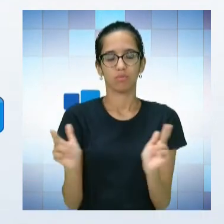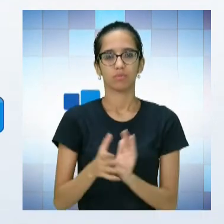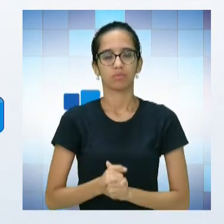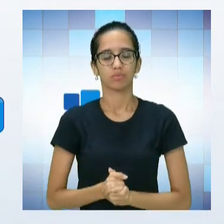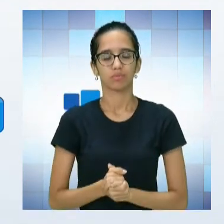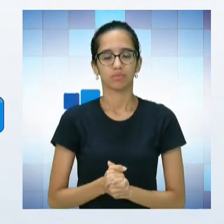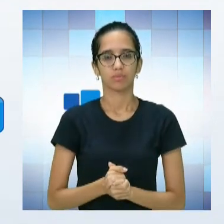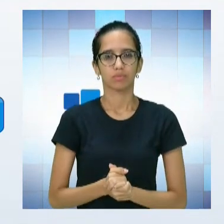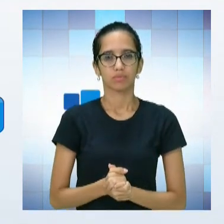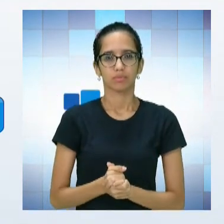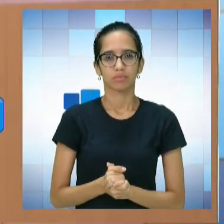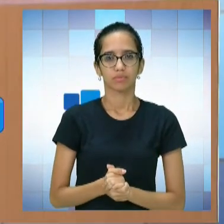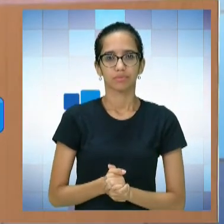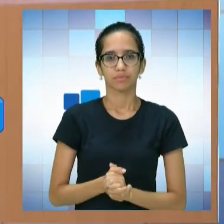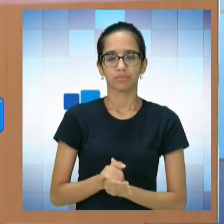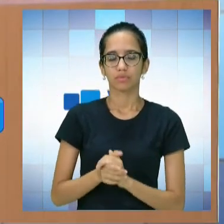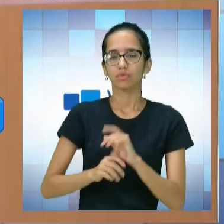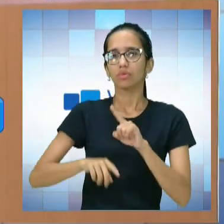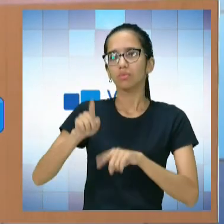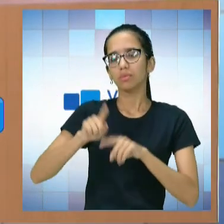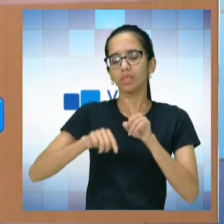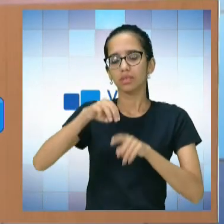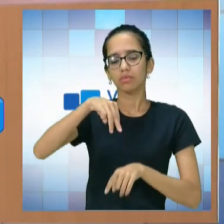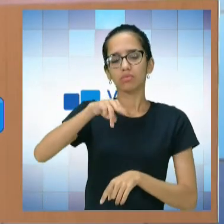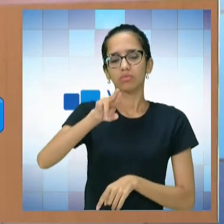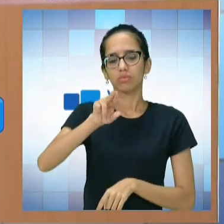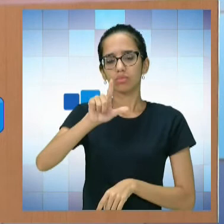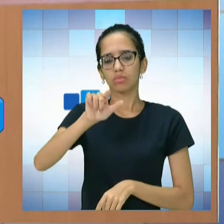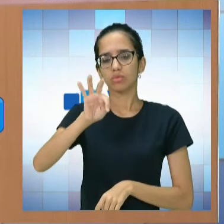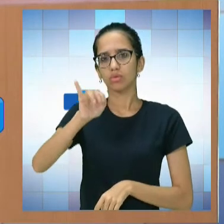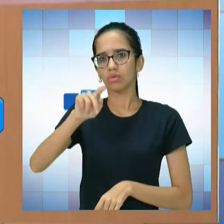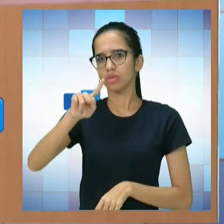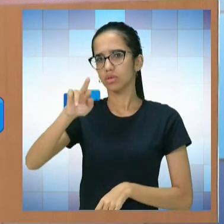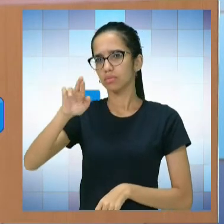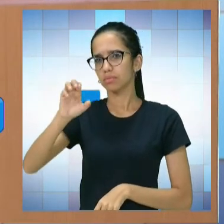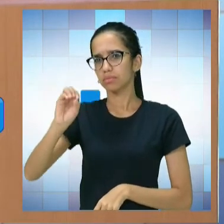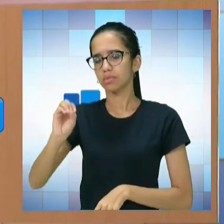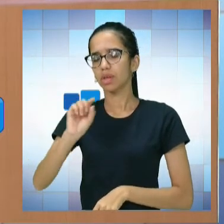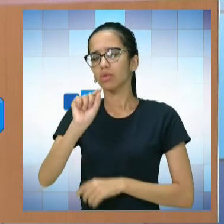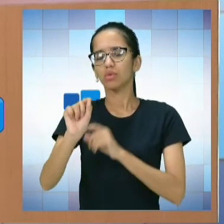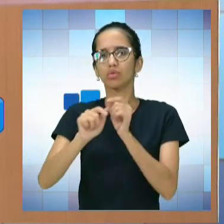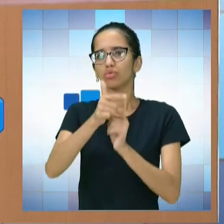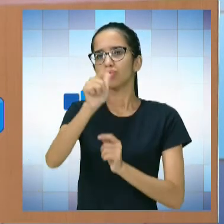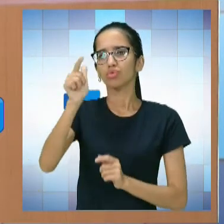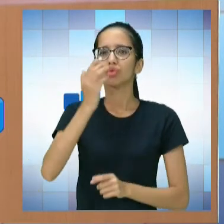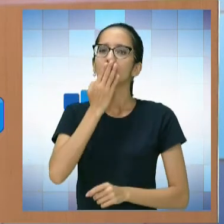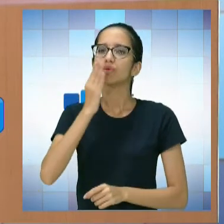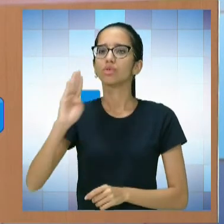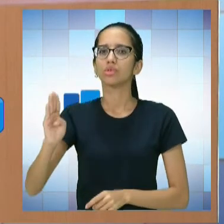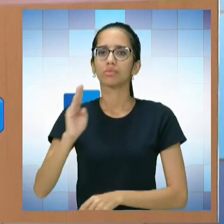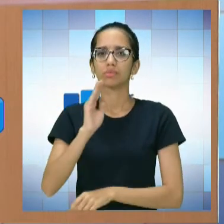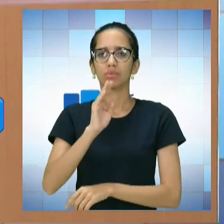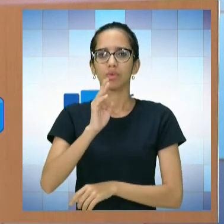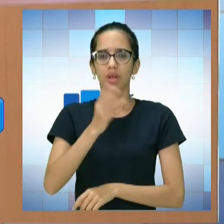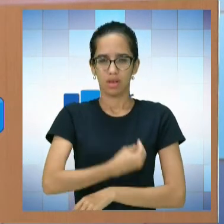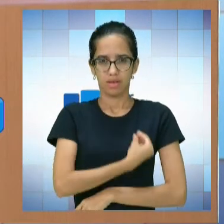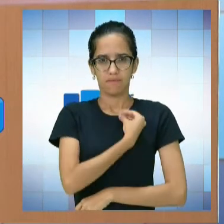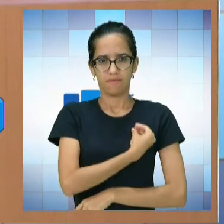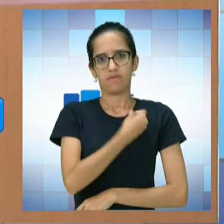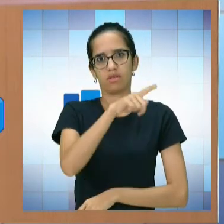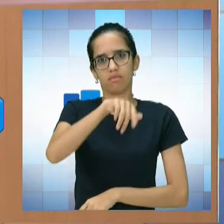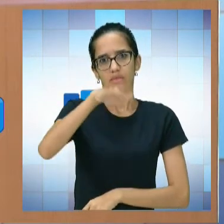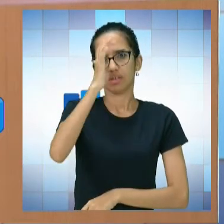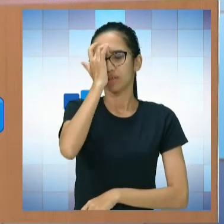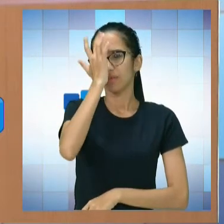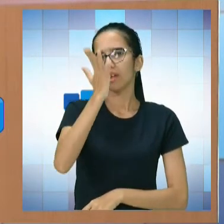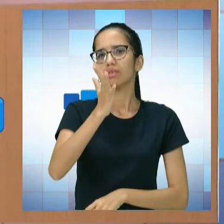além do recurso do multiplano, professor, quais seriam outros recursos que o laboratório vai utilizar para facilitar essa aprendizagem